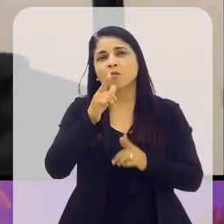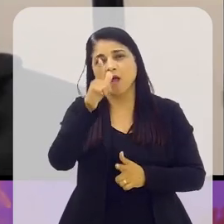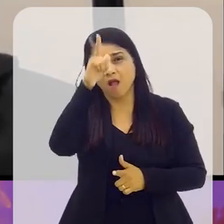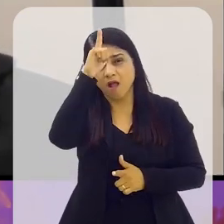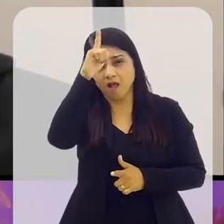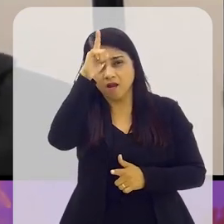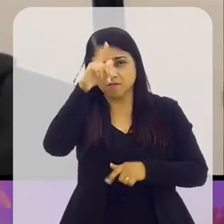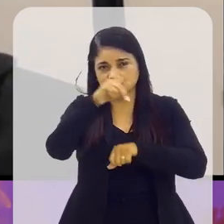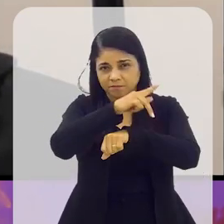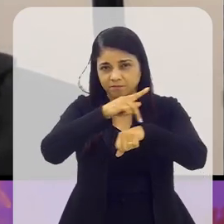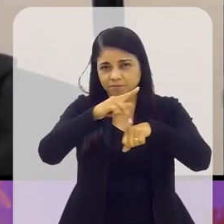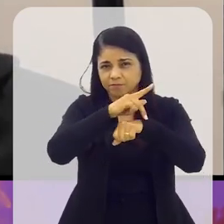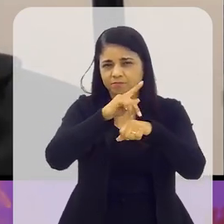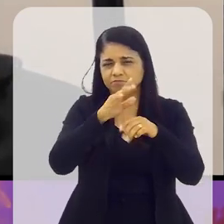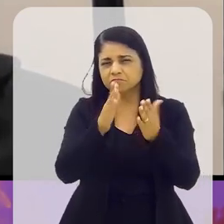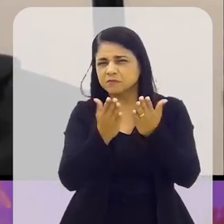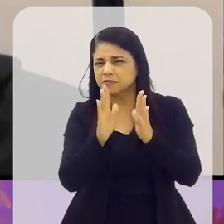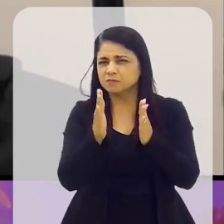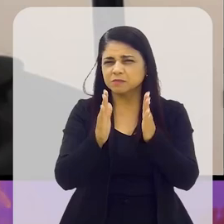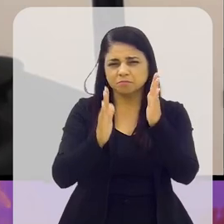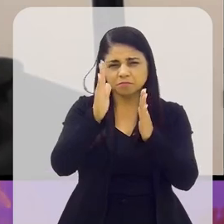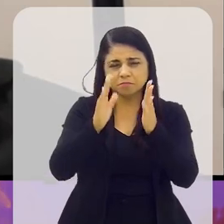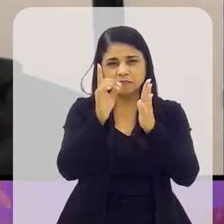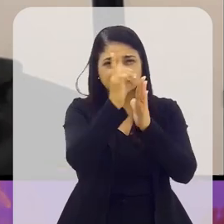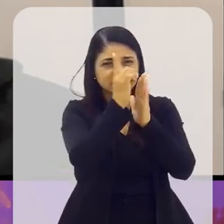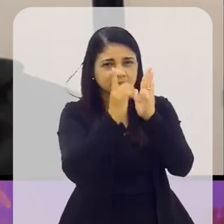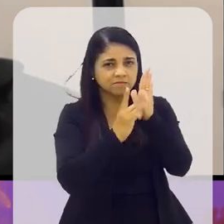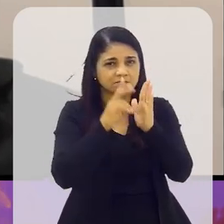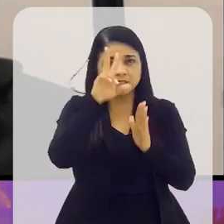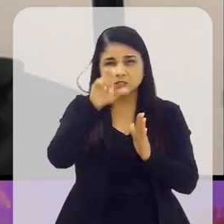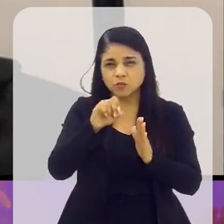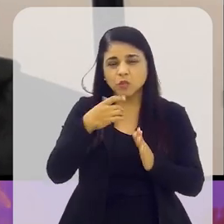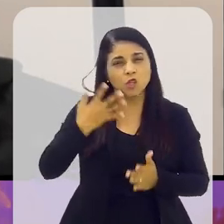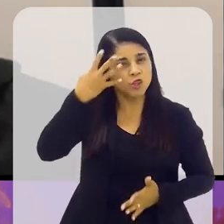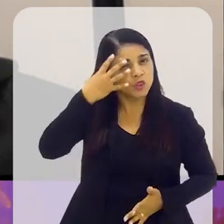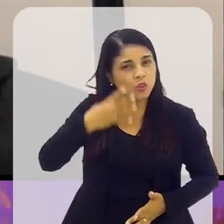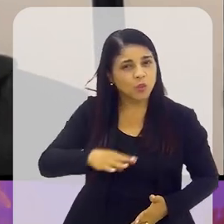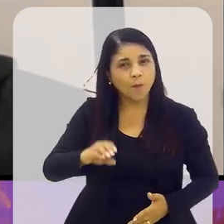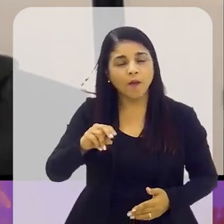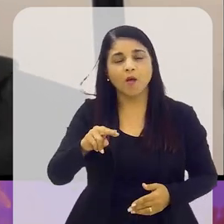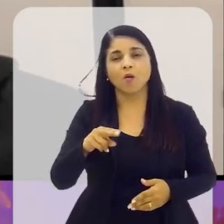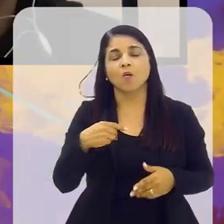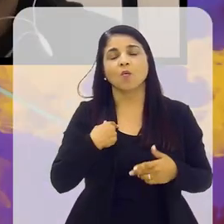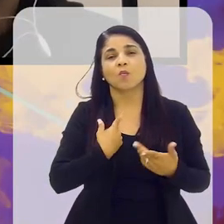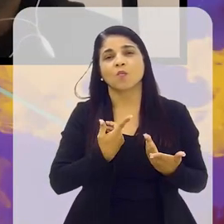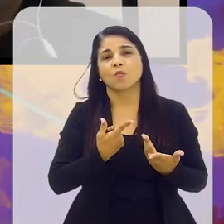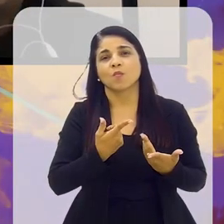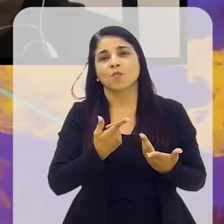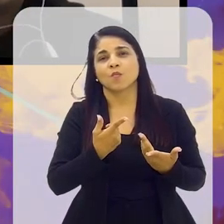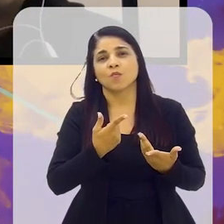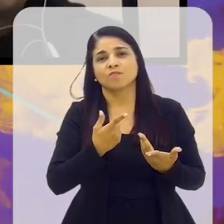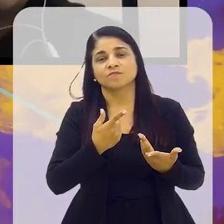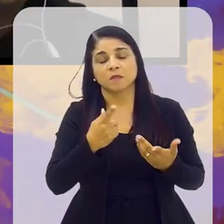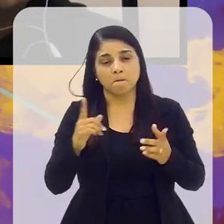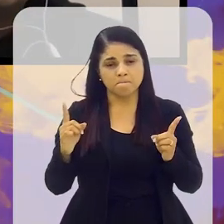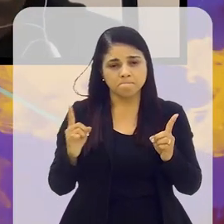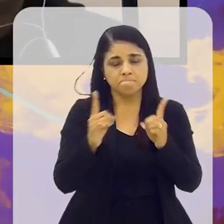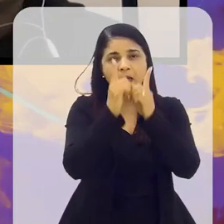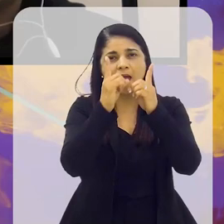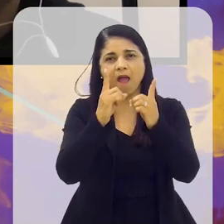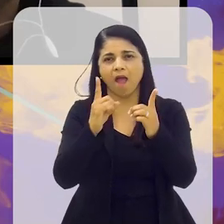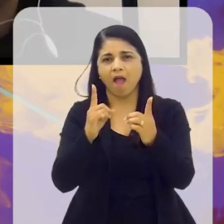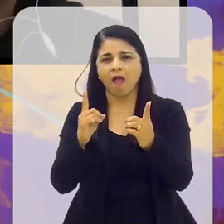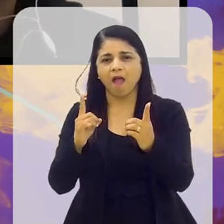Na Alemanha, ali, até mais ou menos a década de 50, era relativamente comum, por uma série de razões, embates corporais